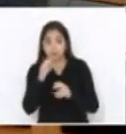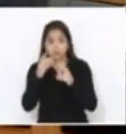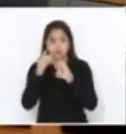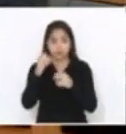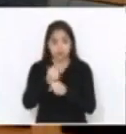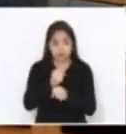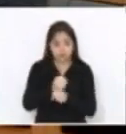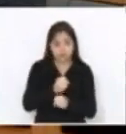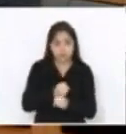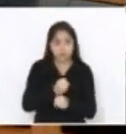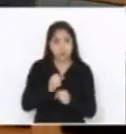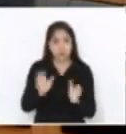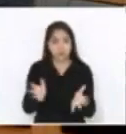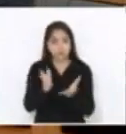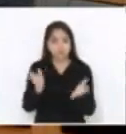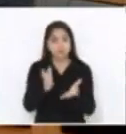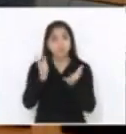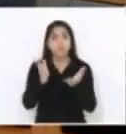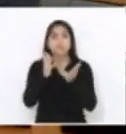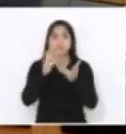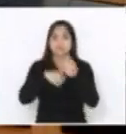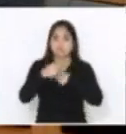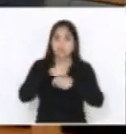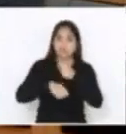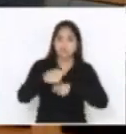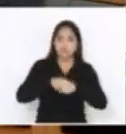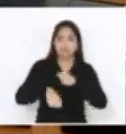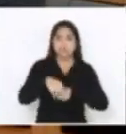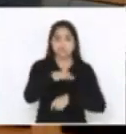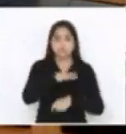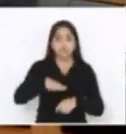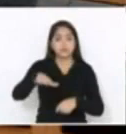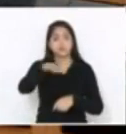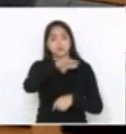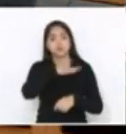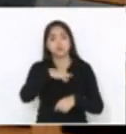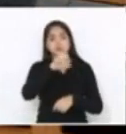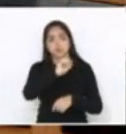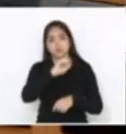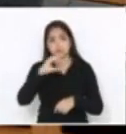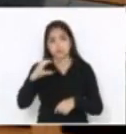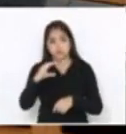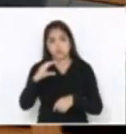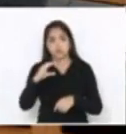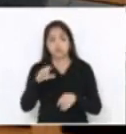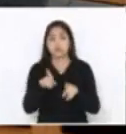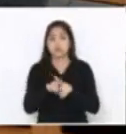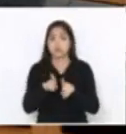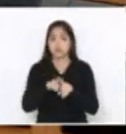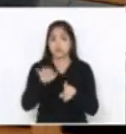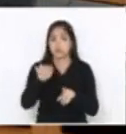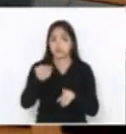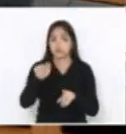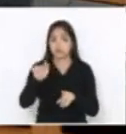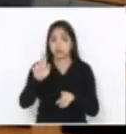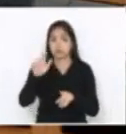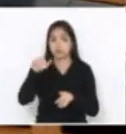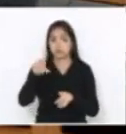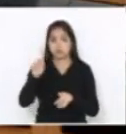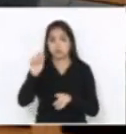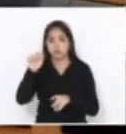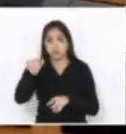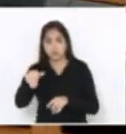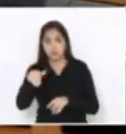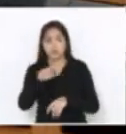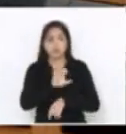ativar a economia e chegar em todos os cantos do Estado da mesma forma. Além do FUNDAM, o Estado tem